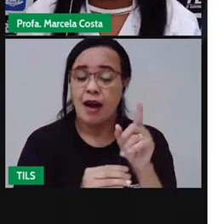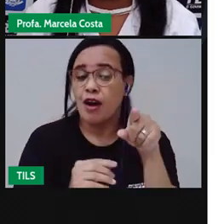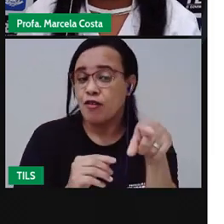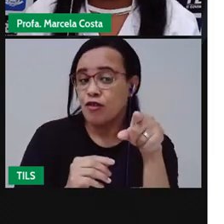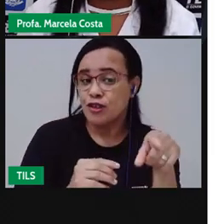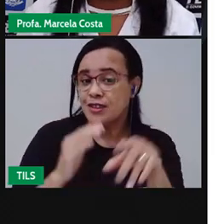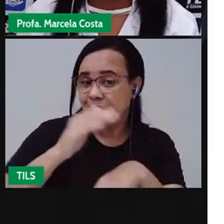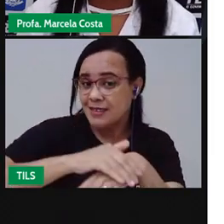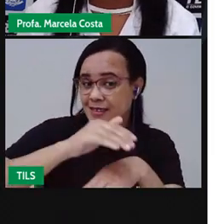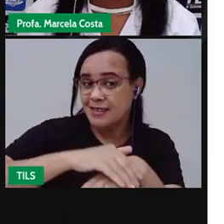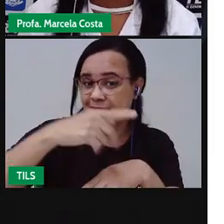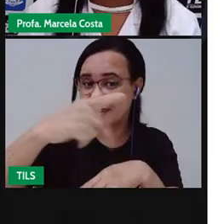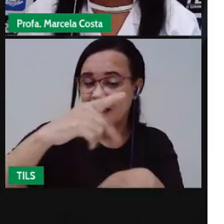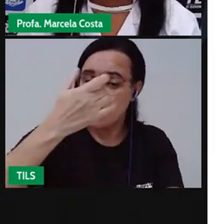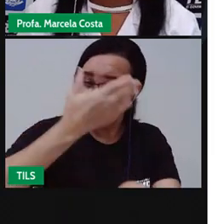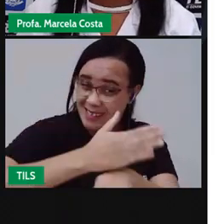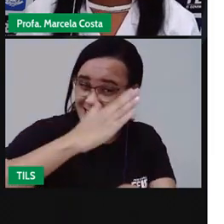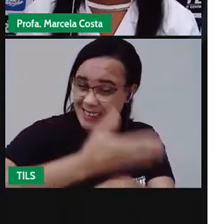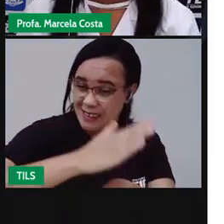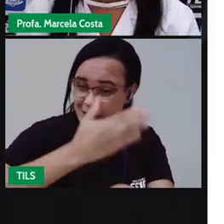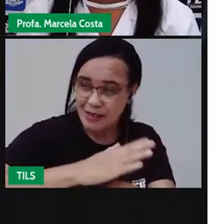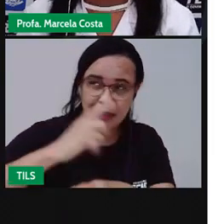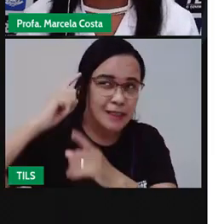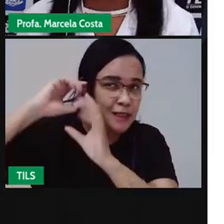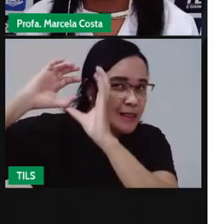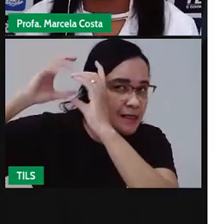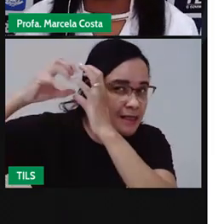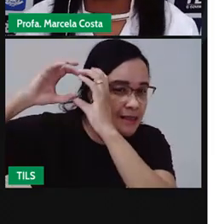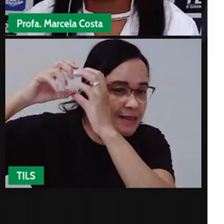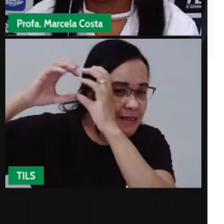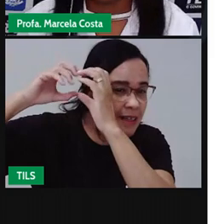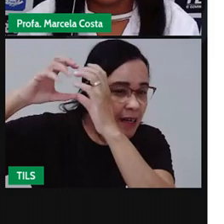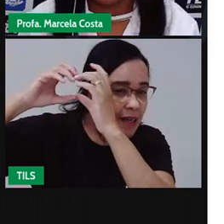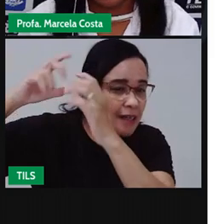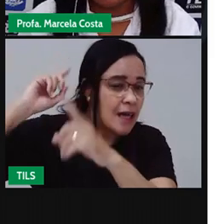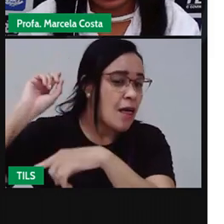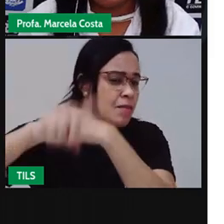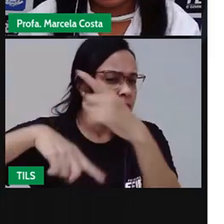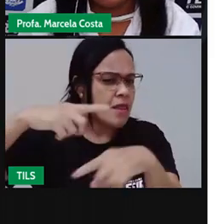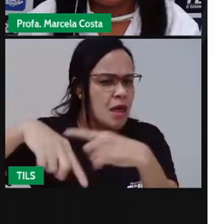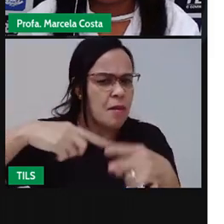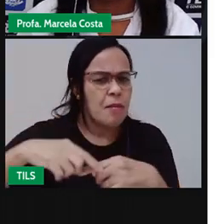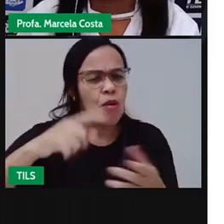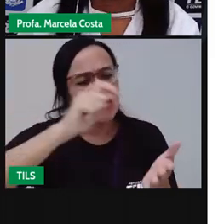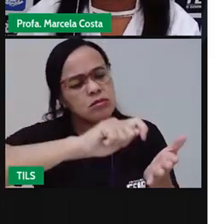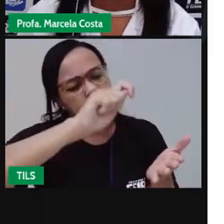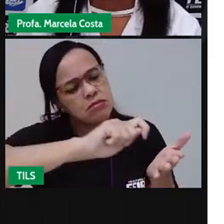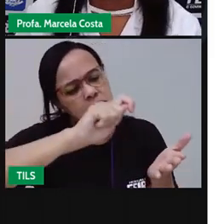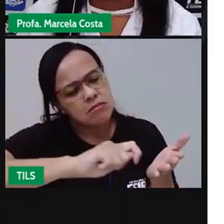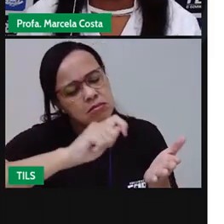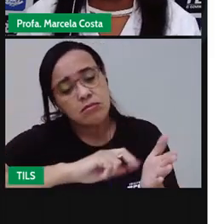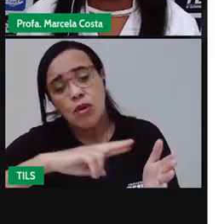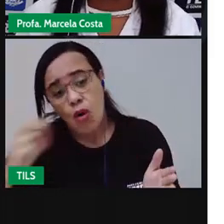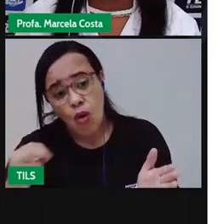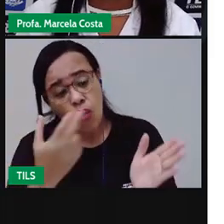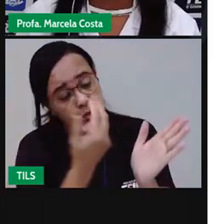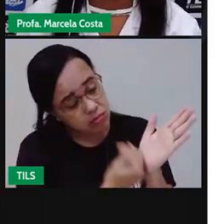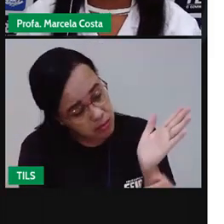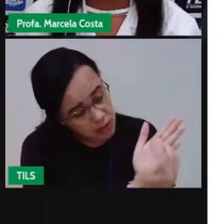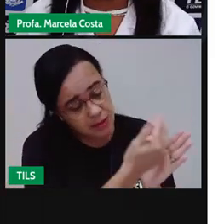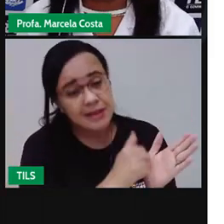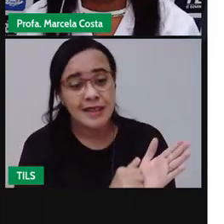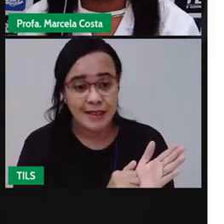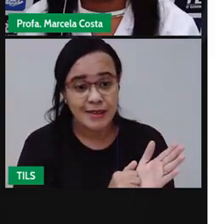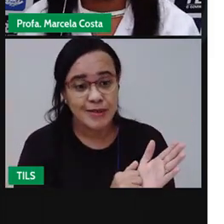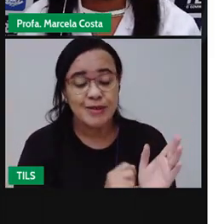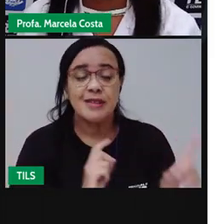você treinando aí o seu raciocínio lógico, solucionando essas situações e problemas. Depois você vai